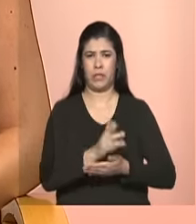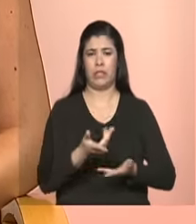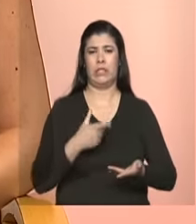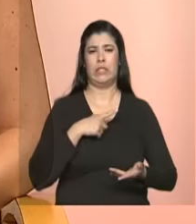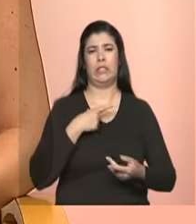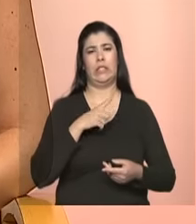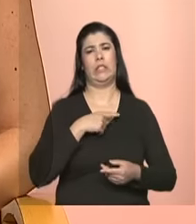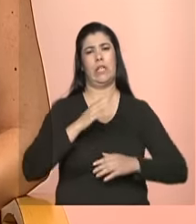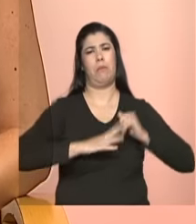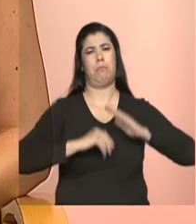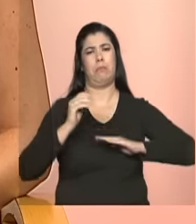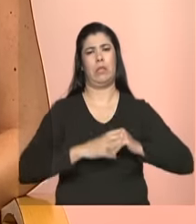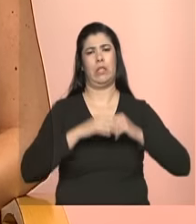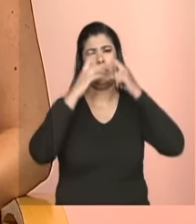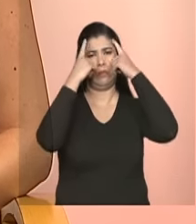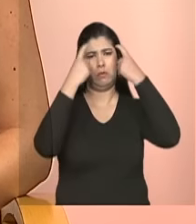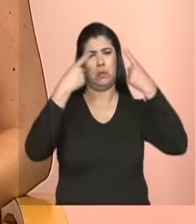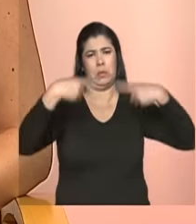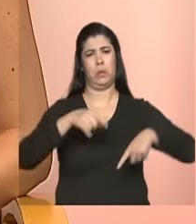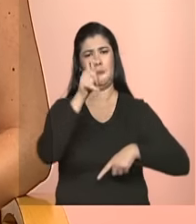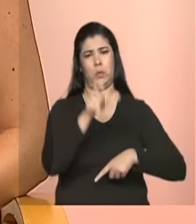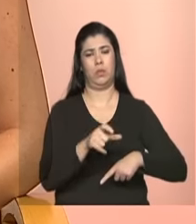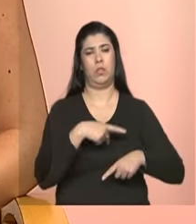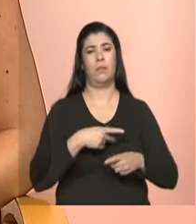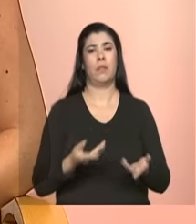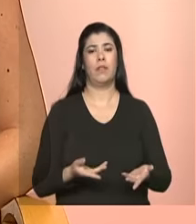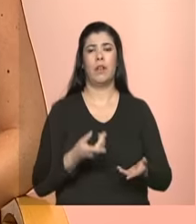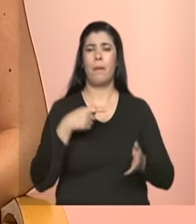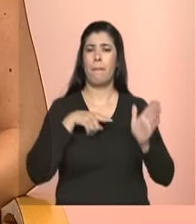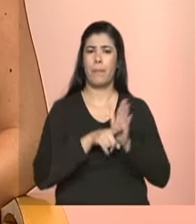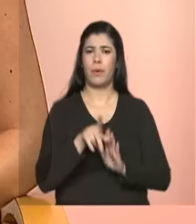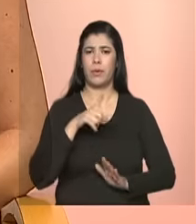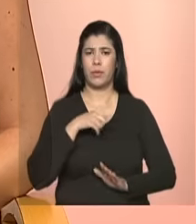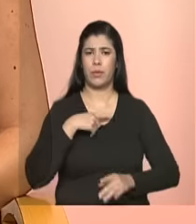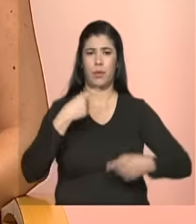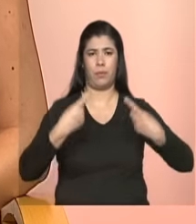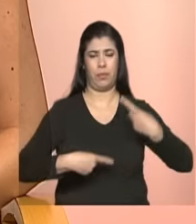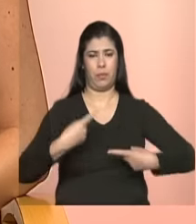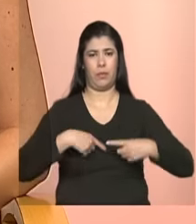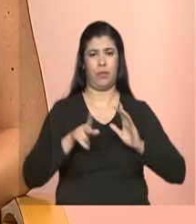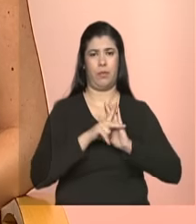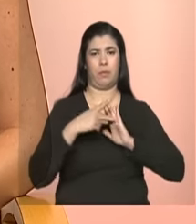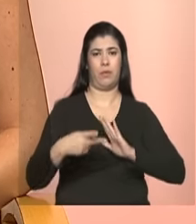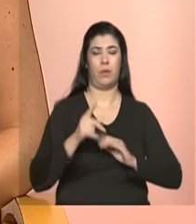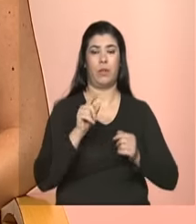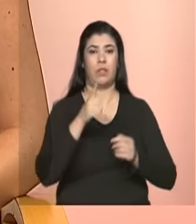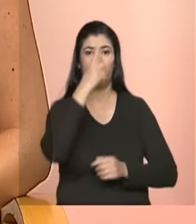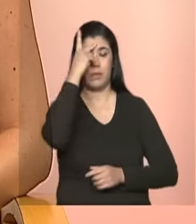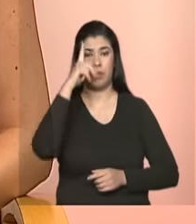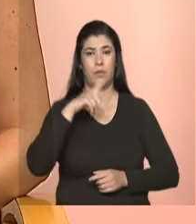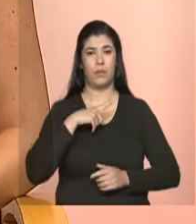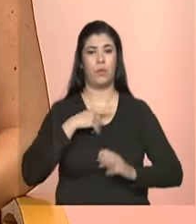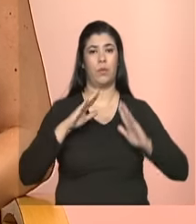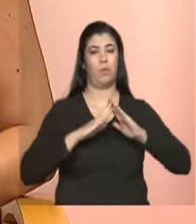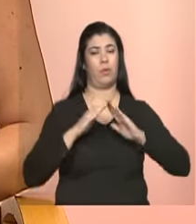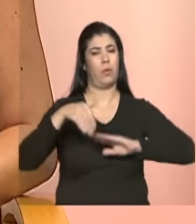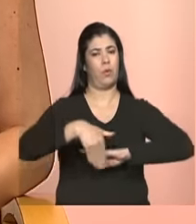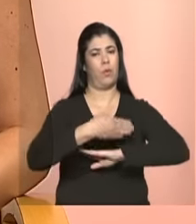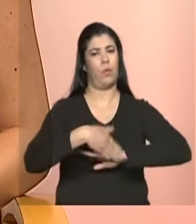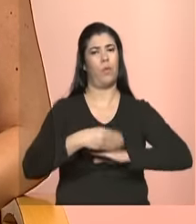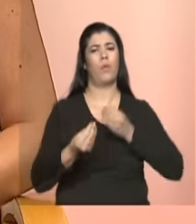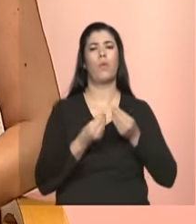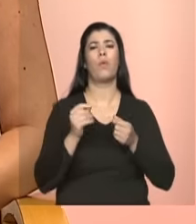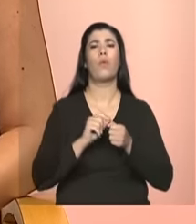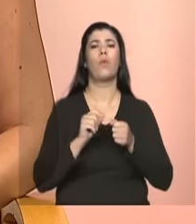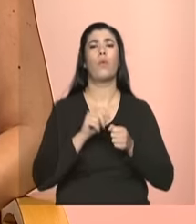violência. Existe uma política nacional exclusiva para a população em situação de rua e se existe, o que ela